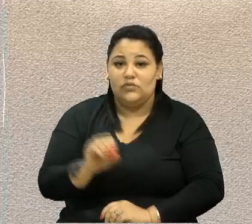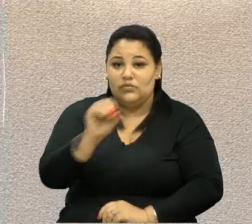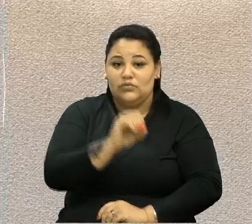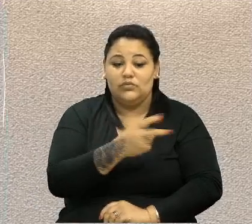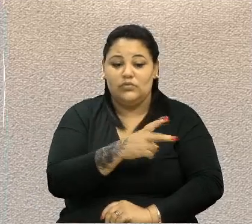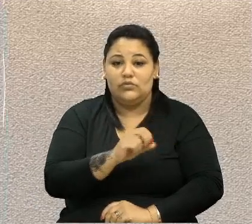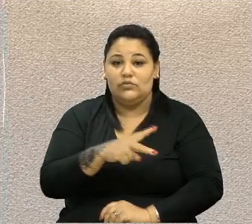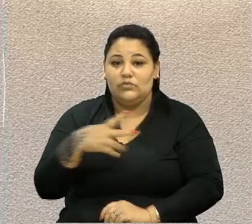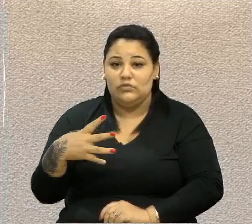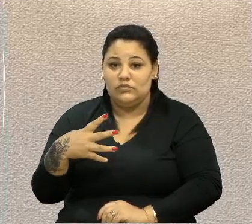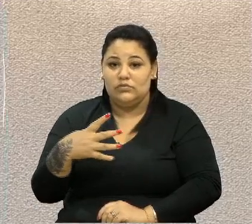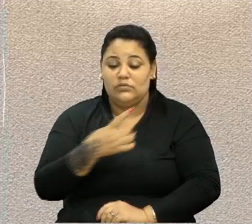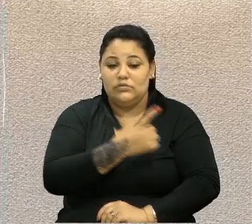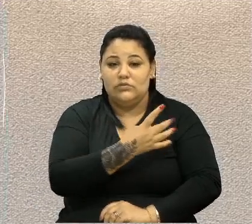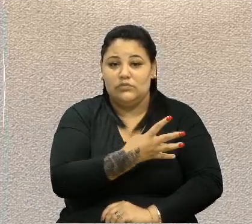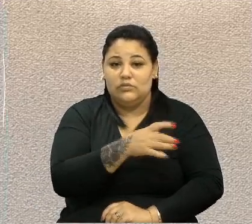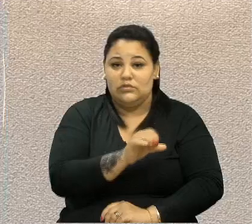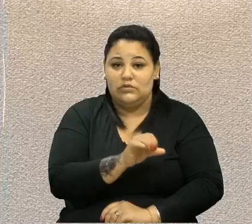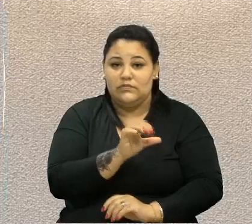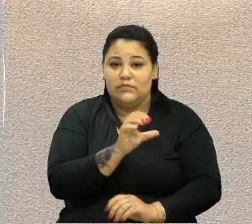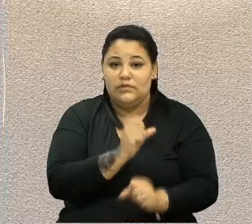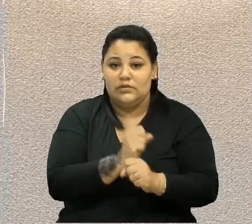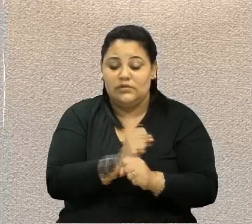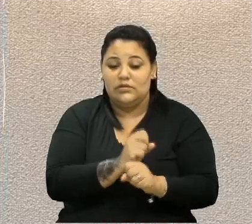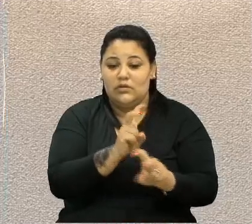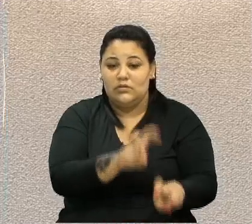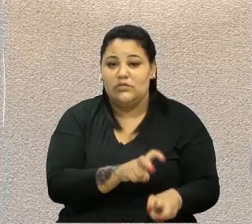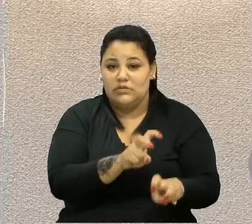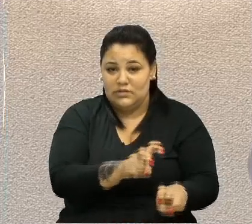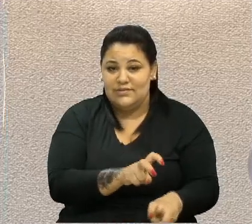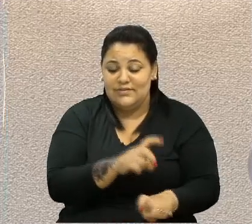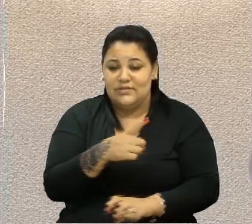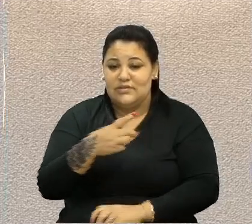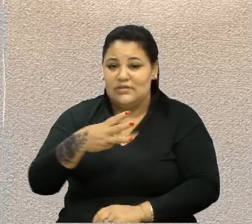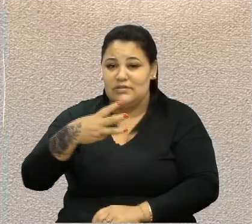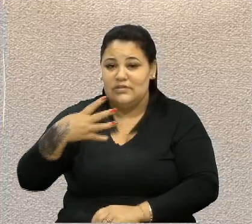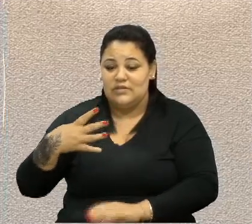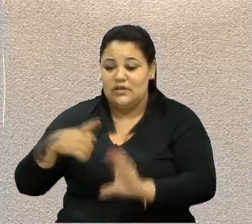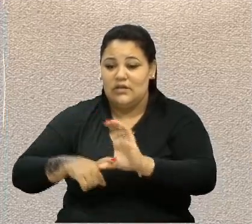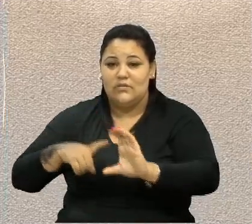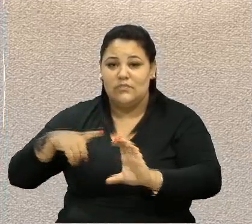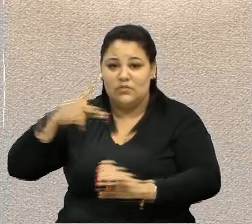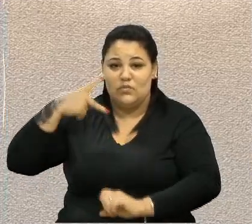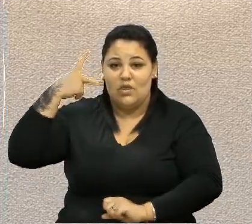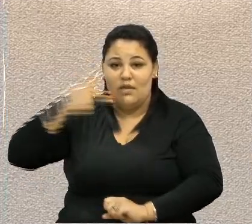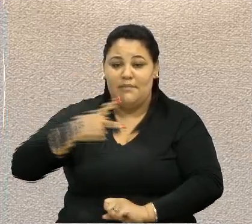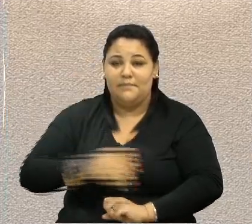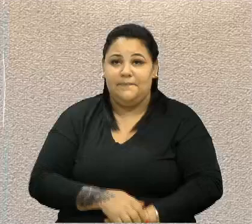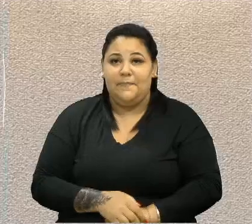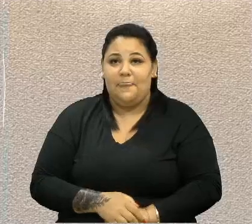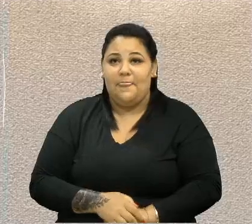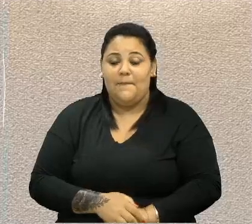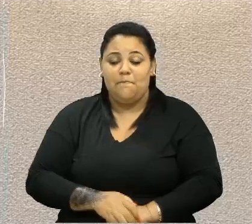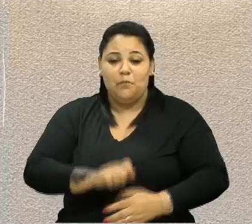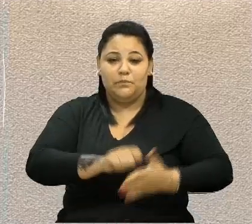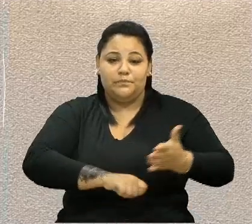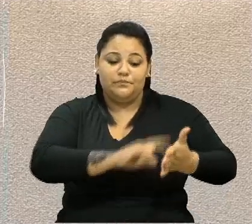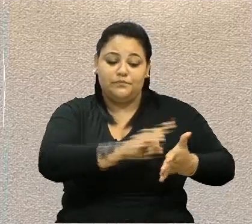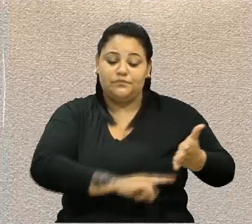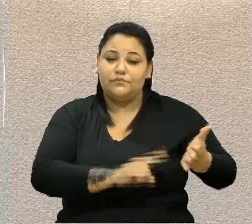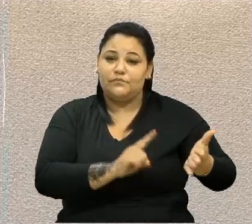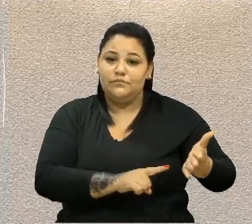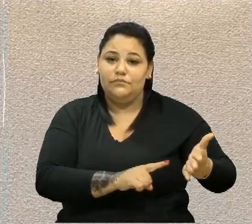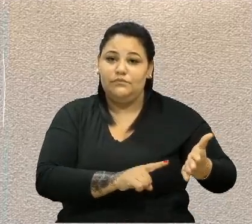2024, 149 anos da colonização e 134 da emancipação política. Assinam este